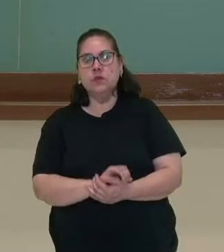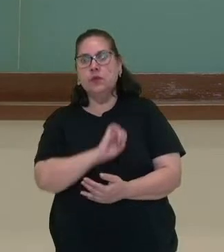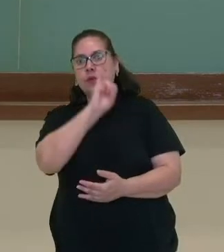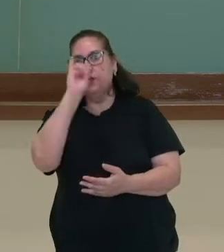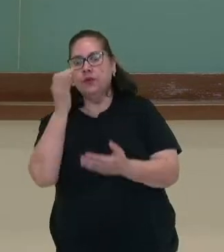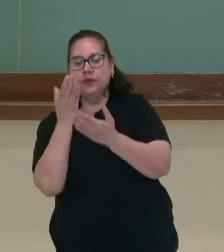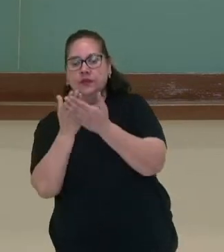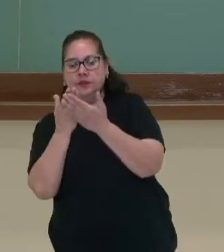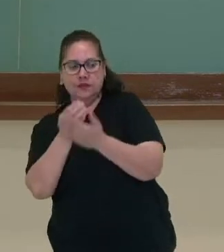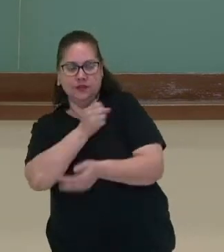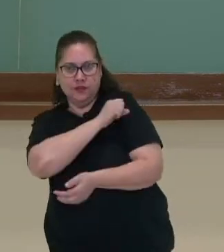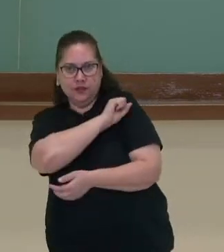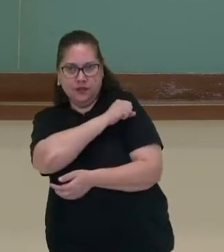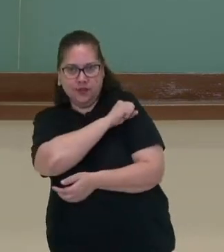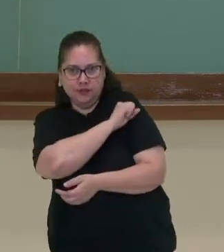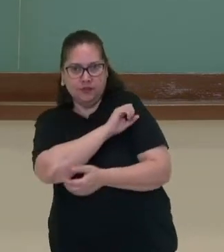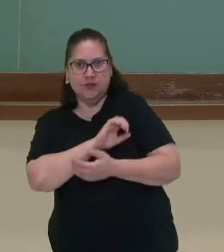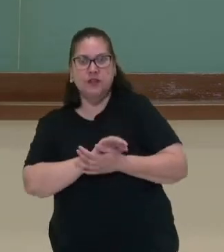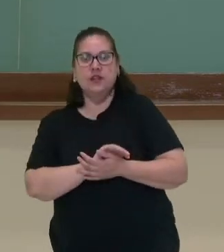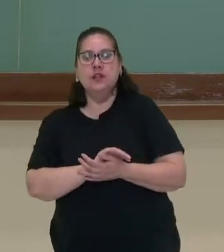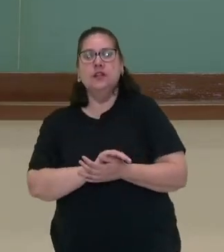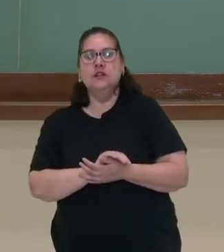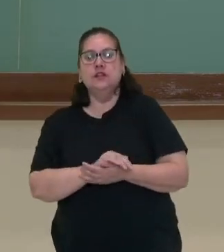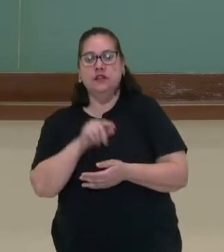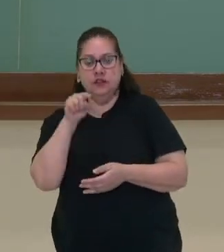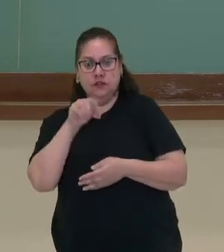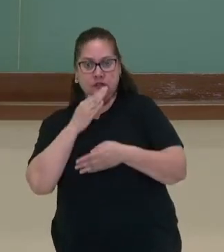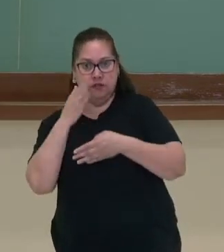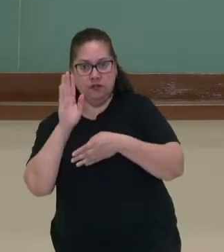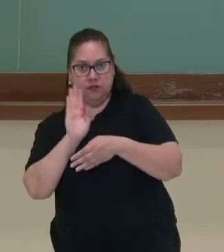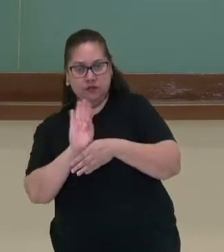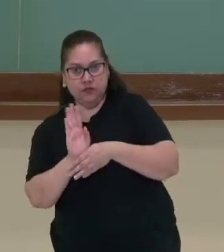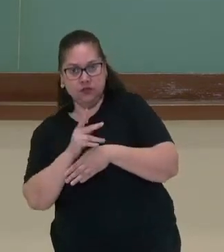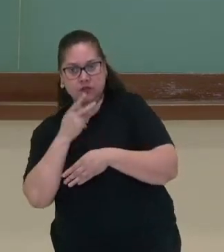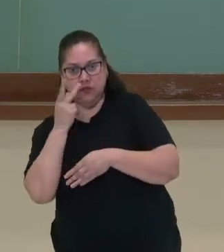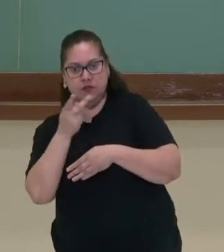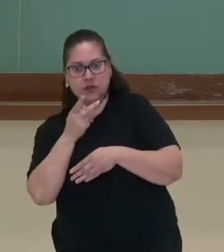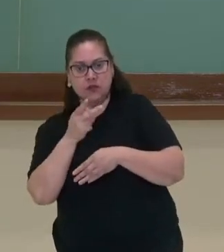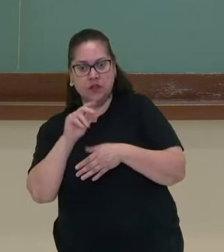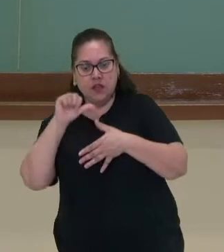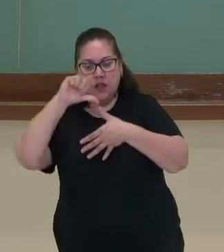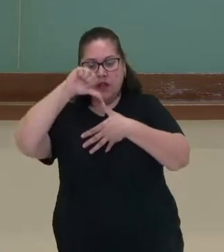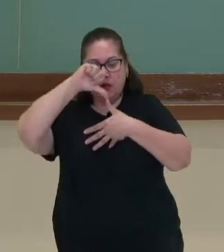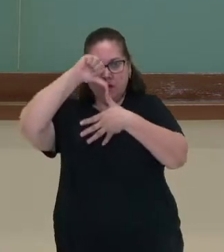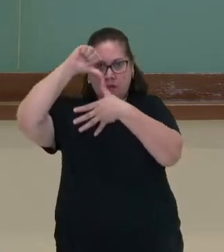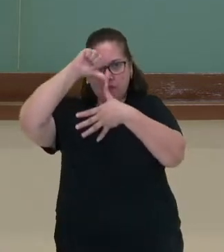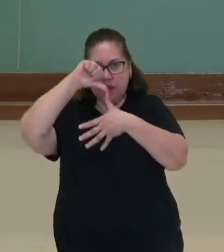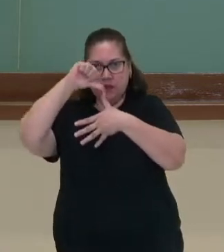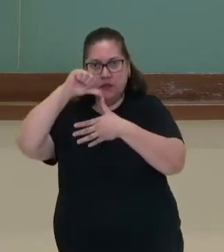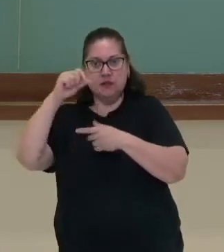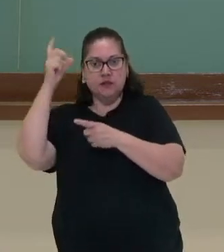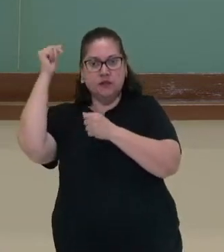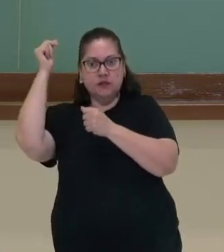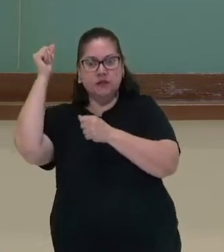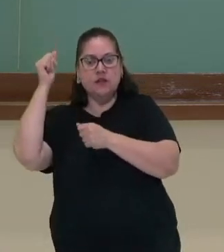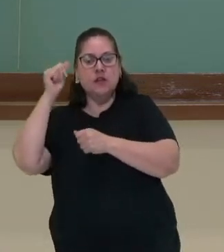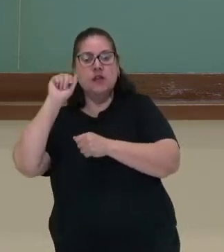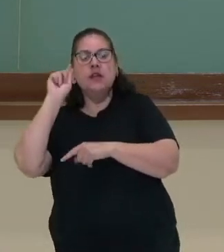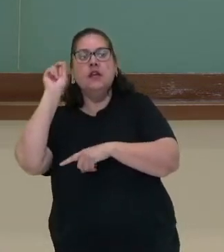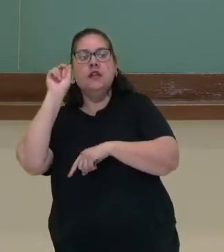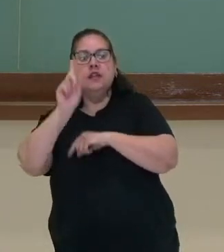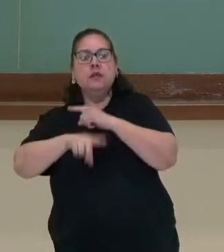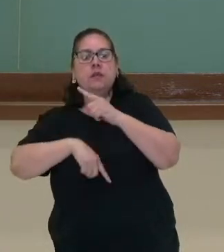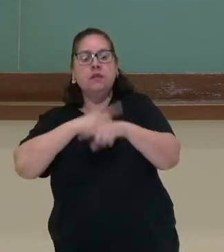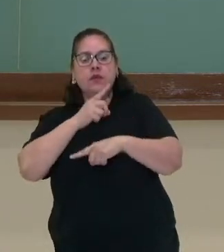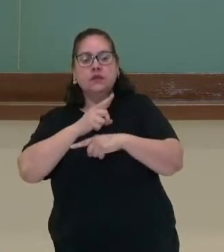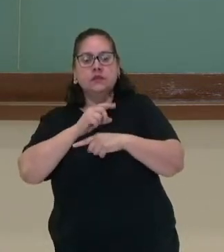Olá, estudantes do oitavo ano! Neste vídeo vamos falar sobre a América Latina no pós-independência, né?